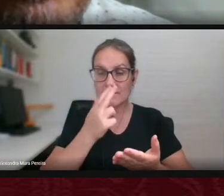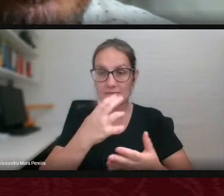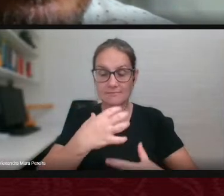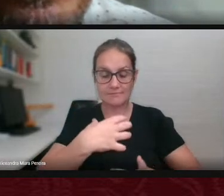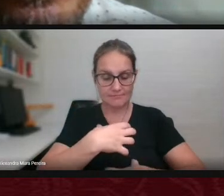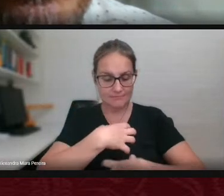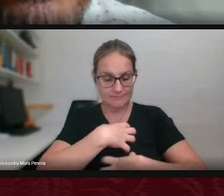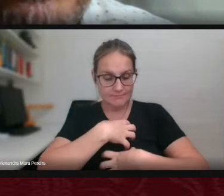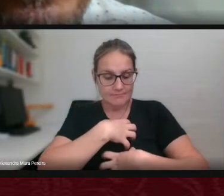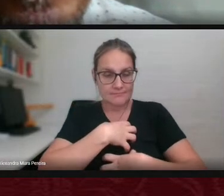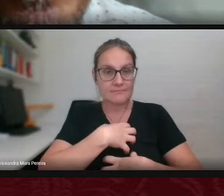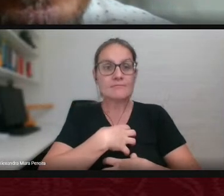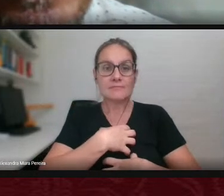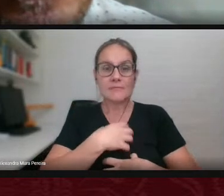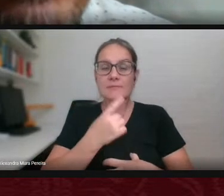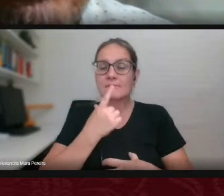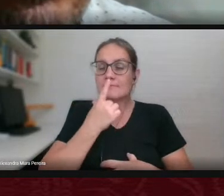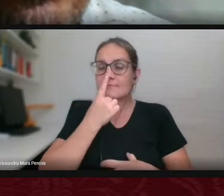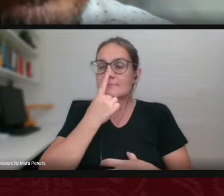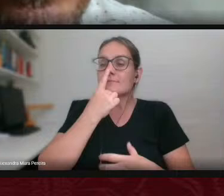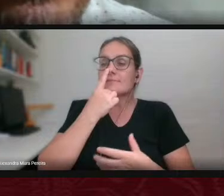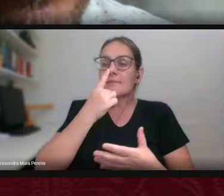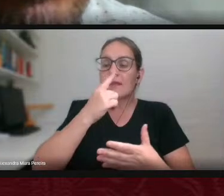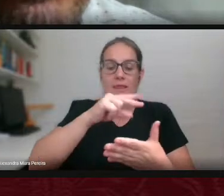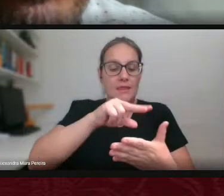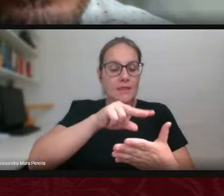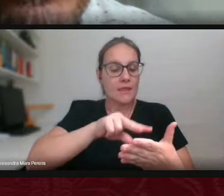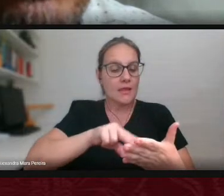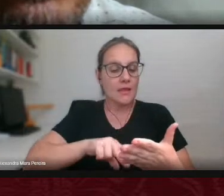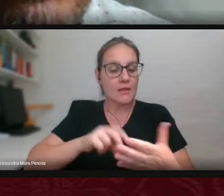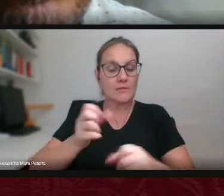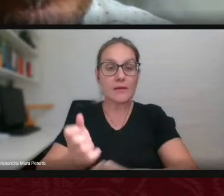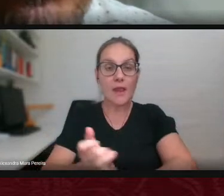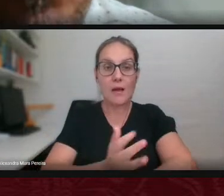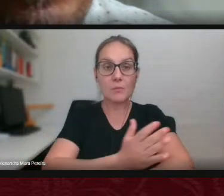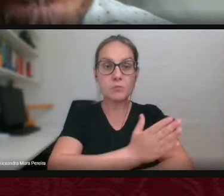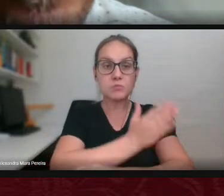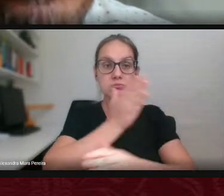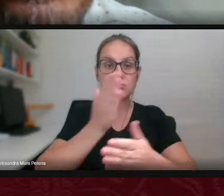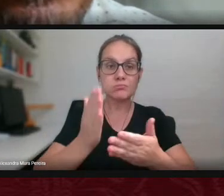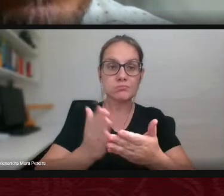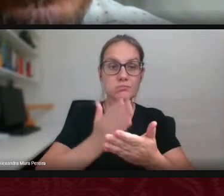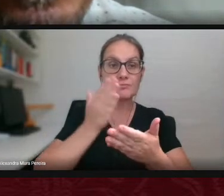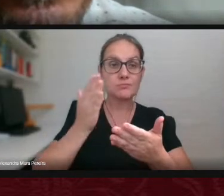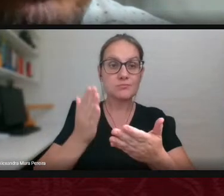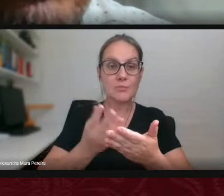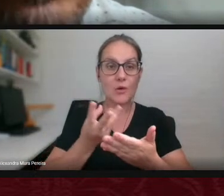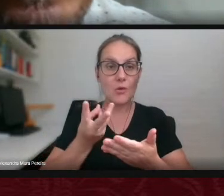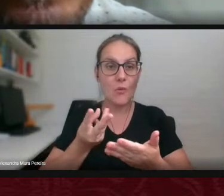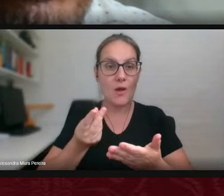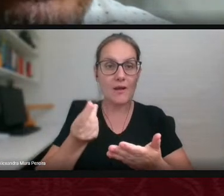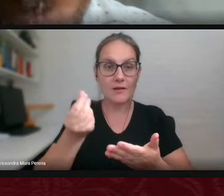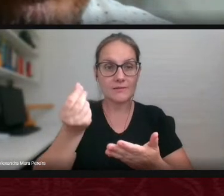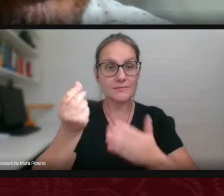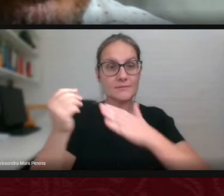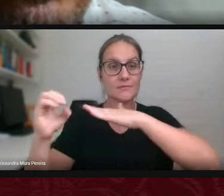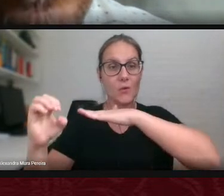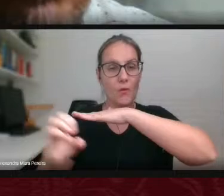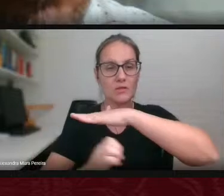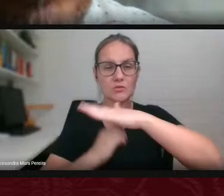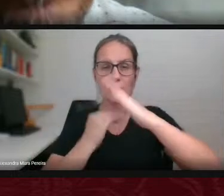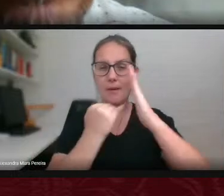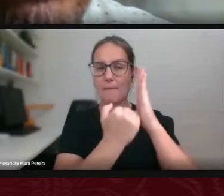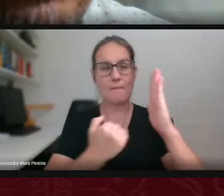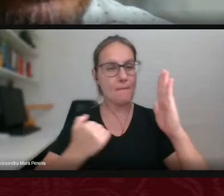de a gente ficar lendo e se emocionando com a qualidade eu acho que a editora dá um salto